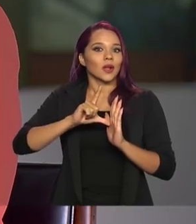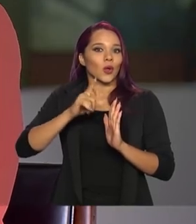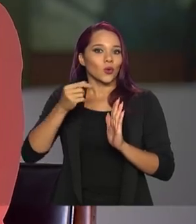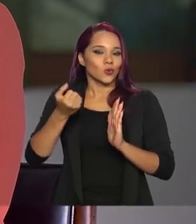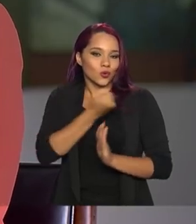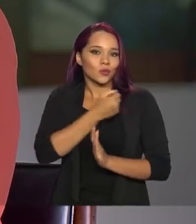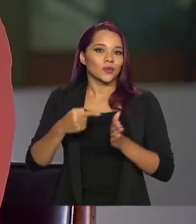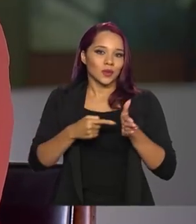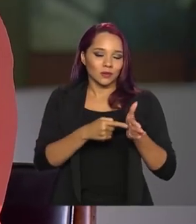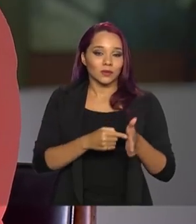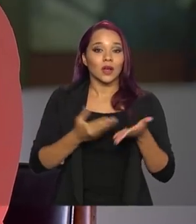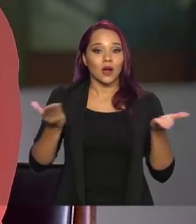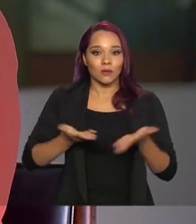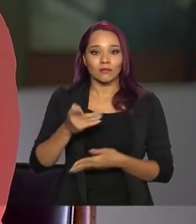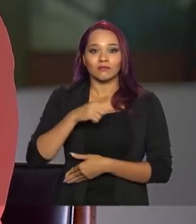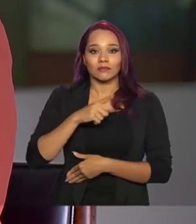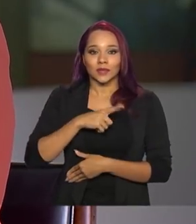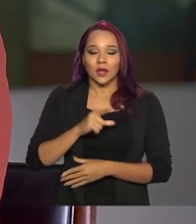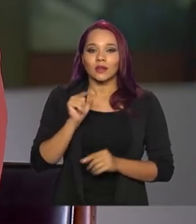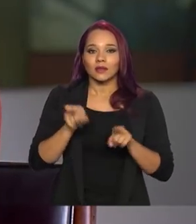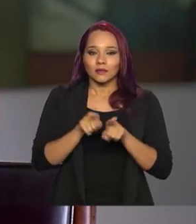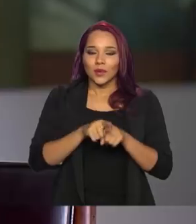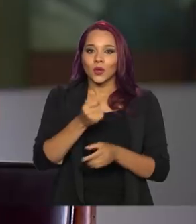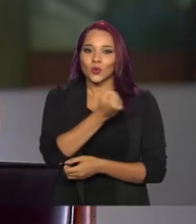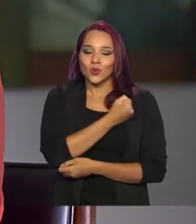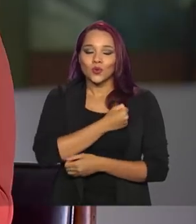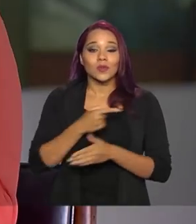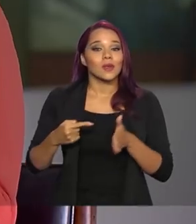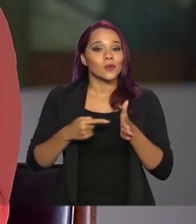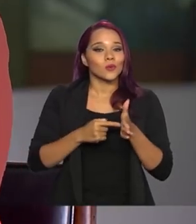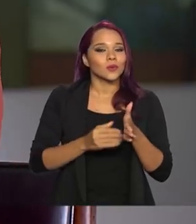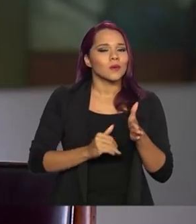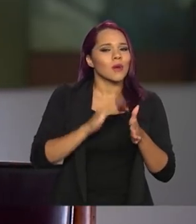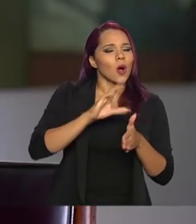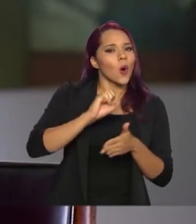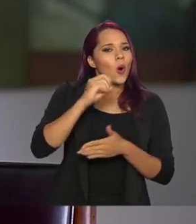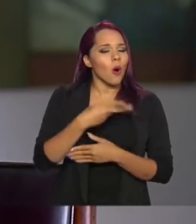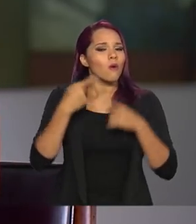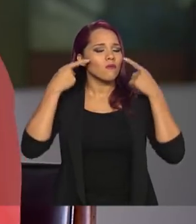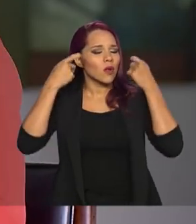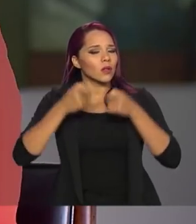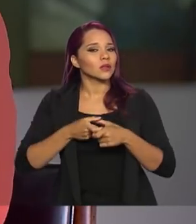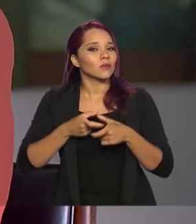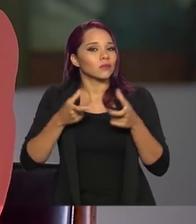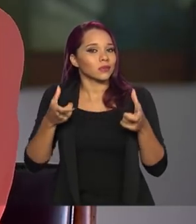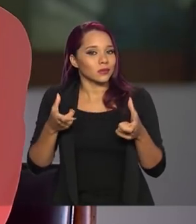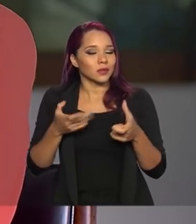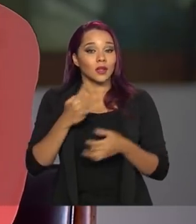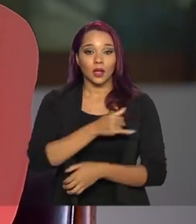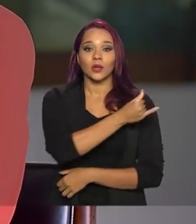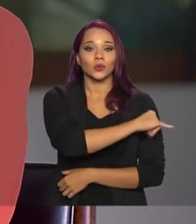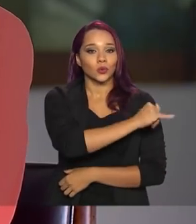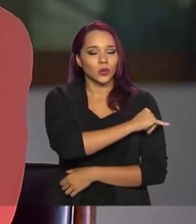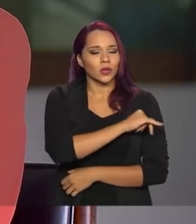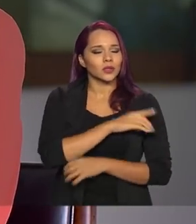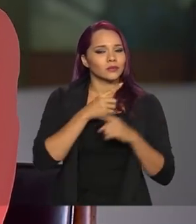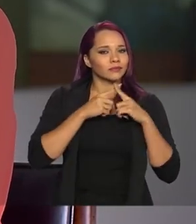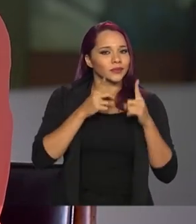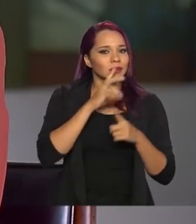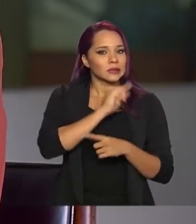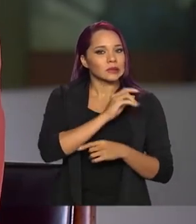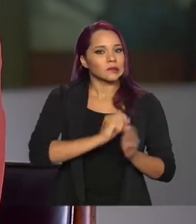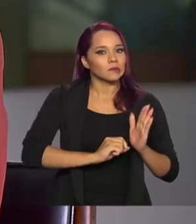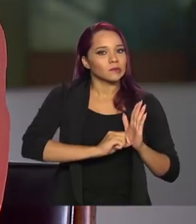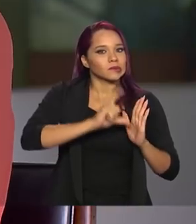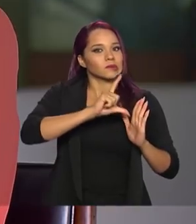Agora, a gente tem um número de denúncias maior ou a violência cresceu? No Rio de Janeiro, gente questiona se cresceu